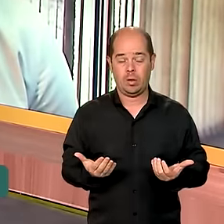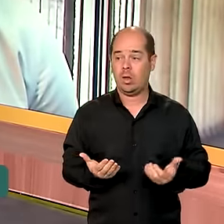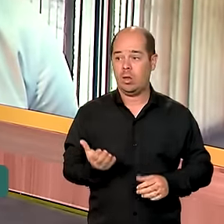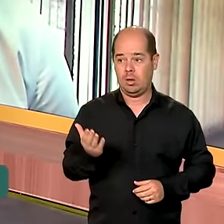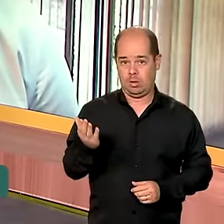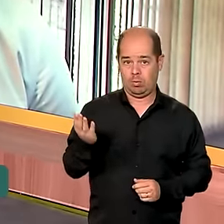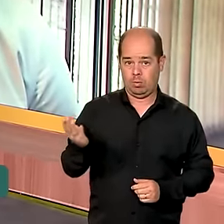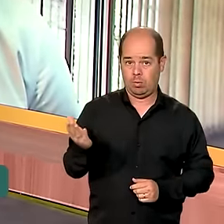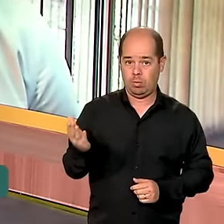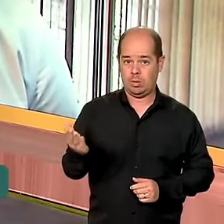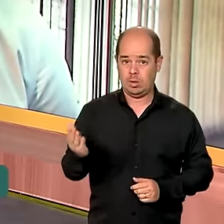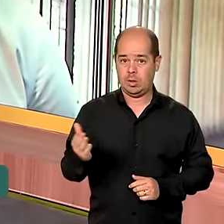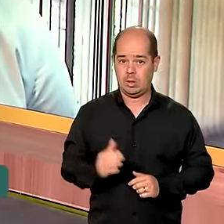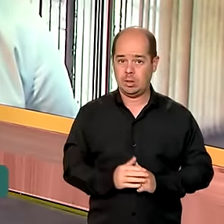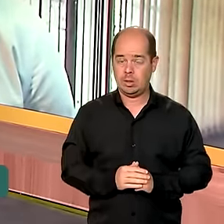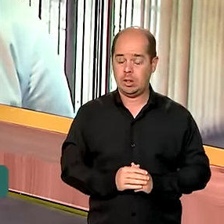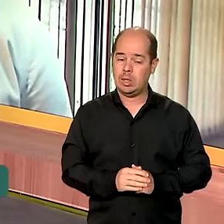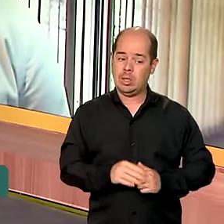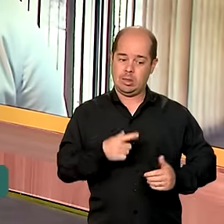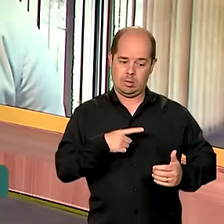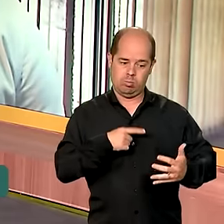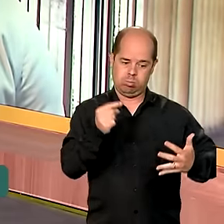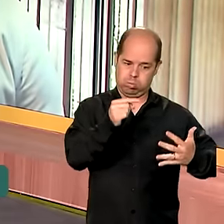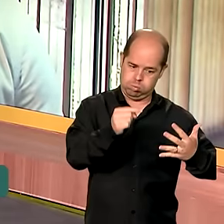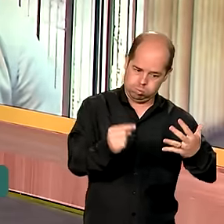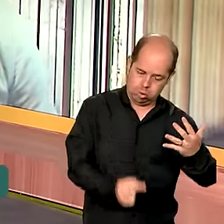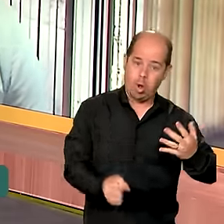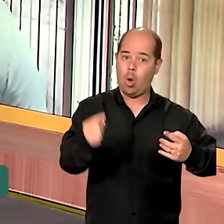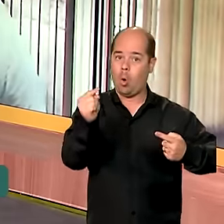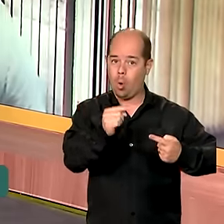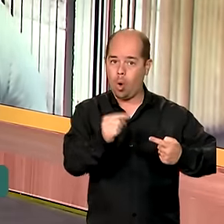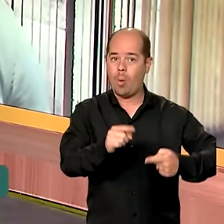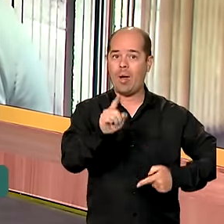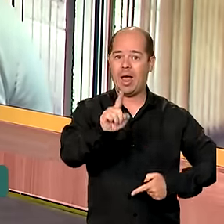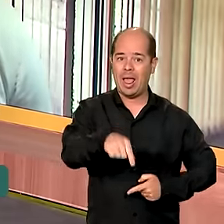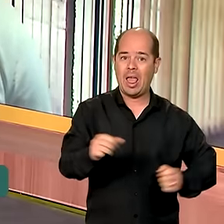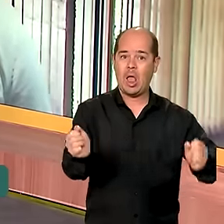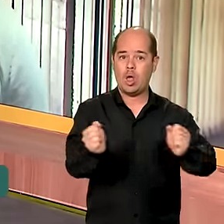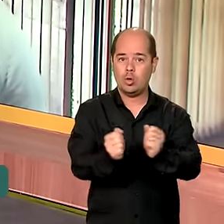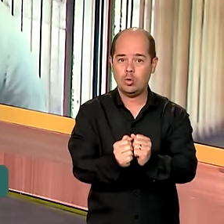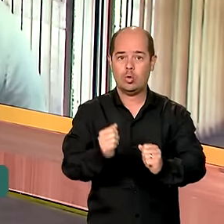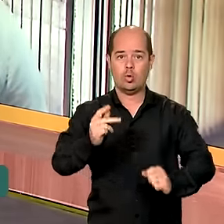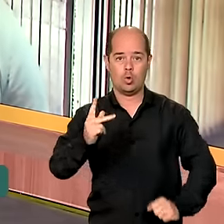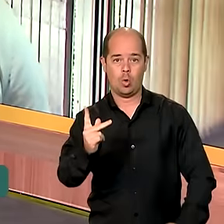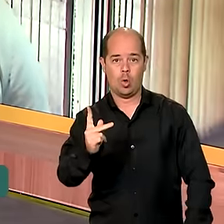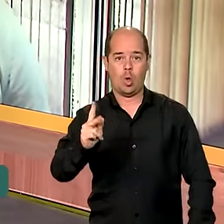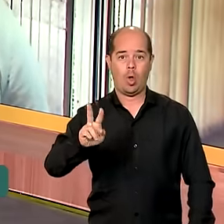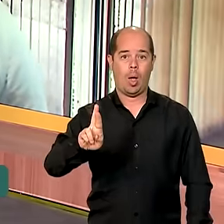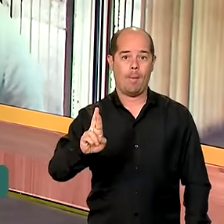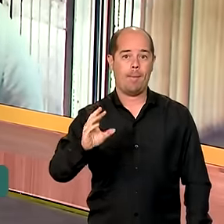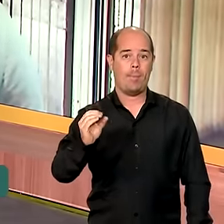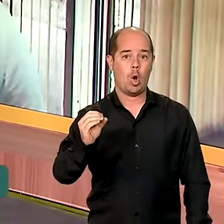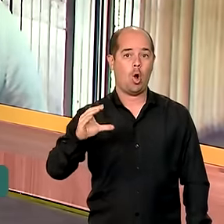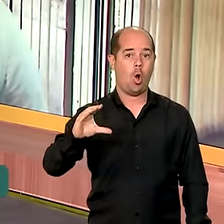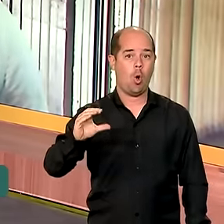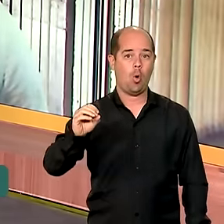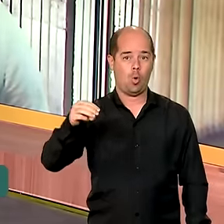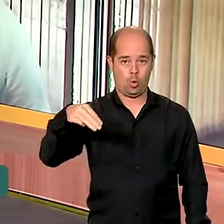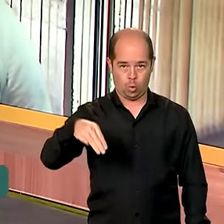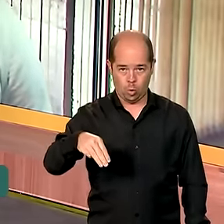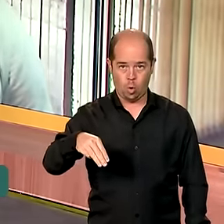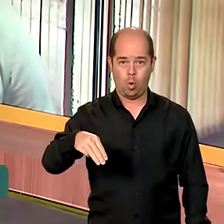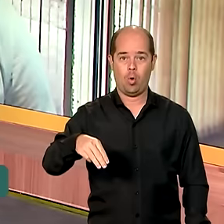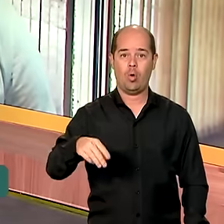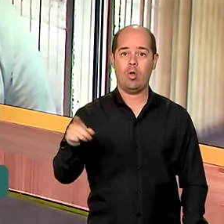foi abrir um canal junto aos PROCONs municipais para orientar sobre práticas abusivas e fraudes